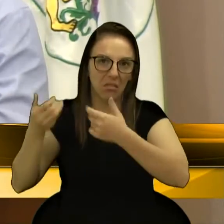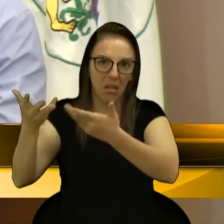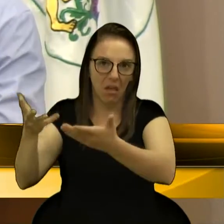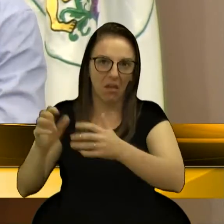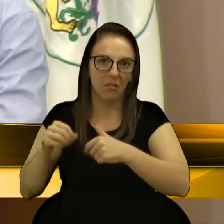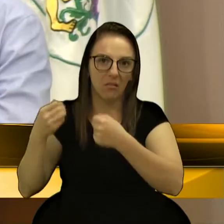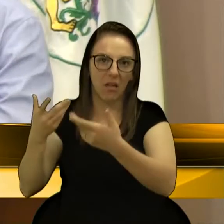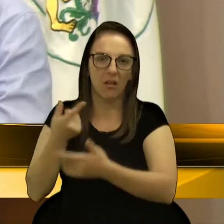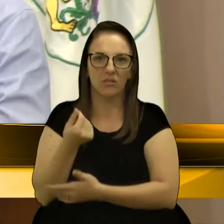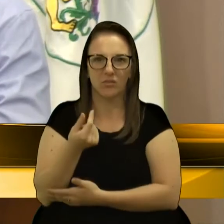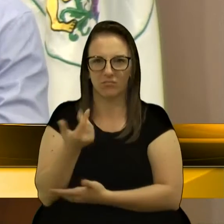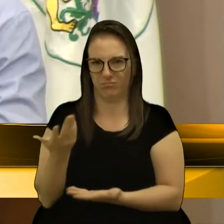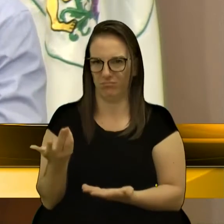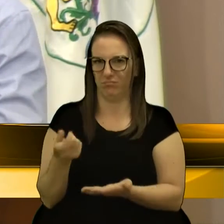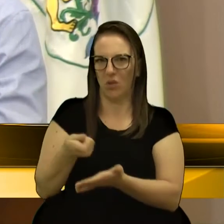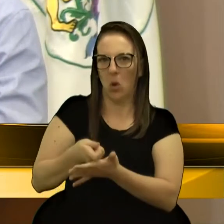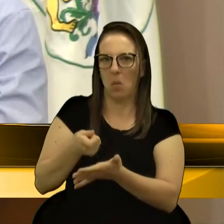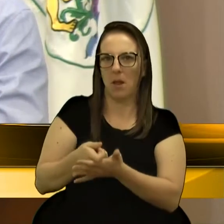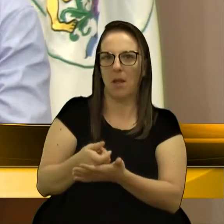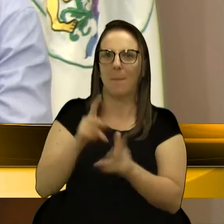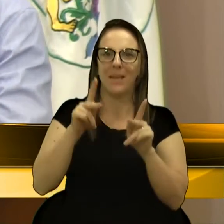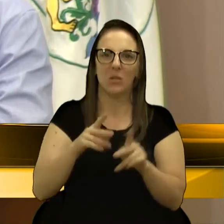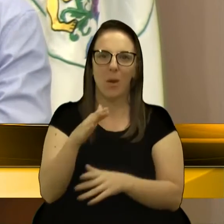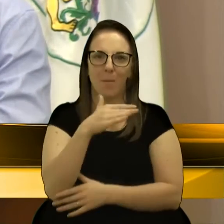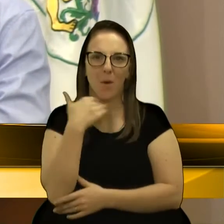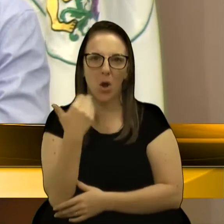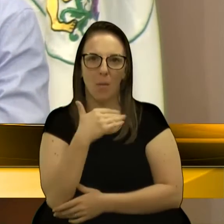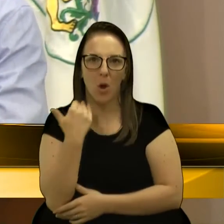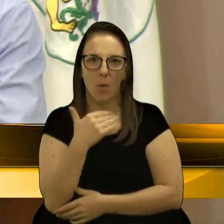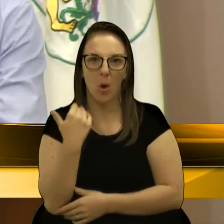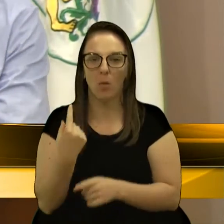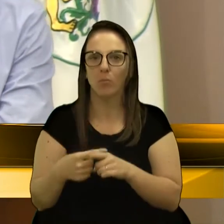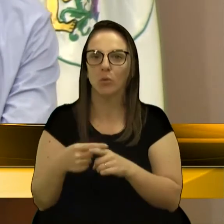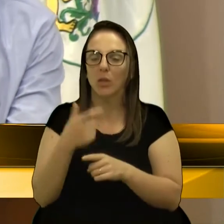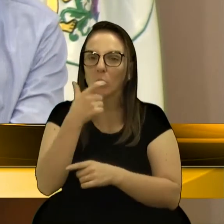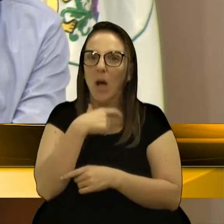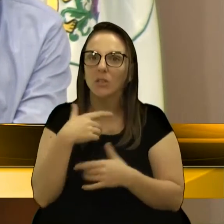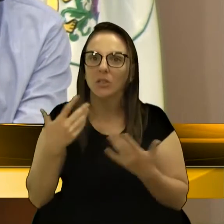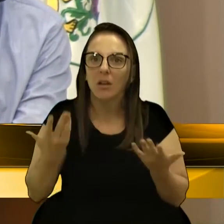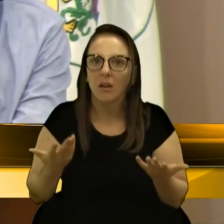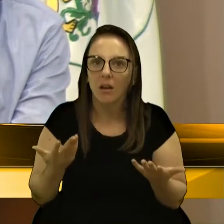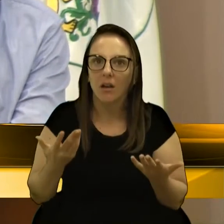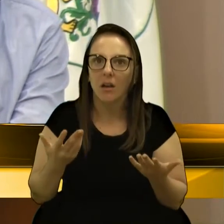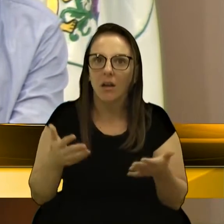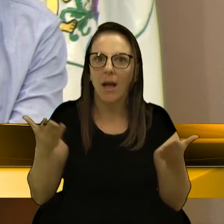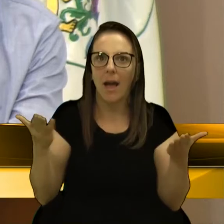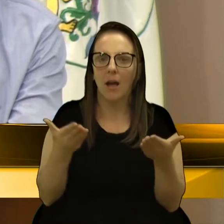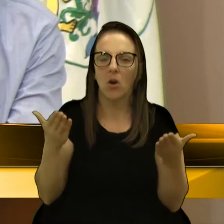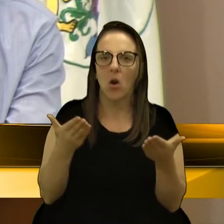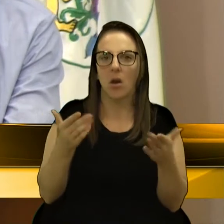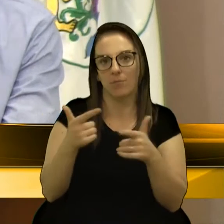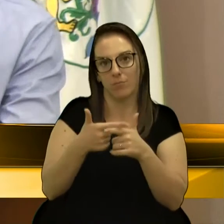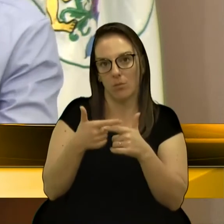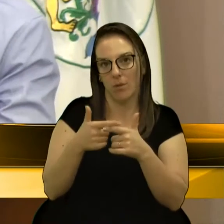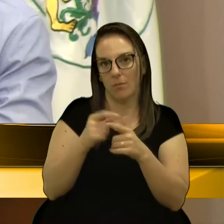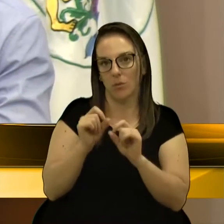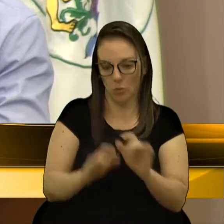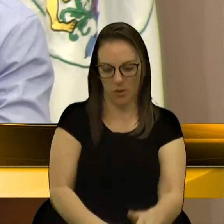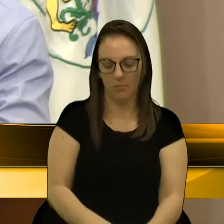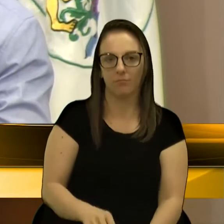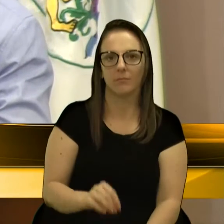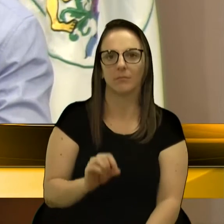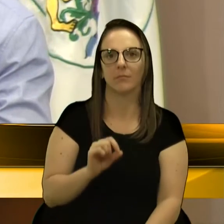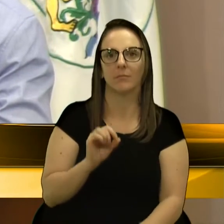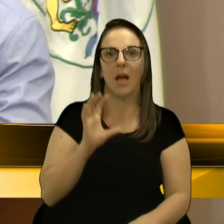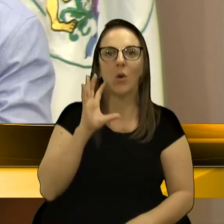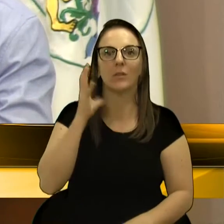pandemia, porque tem gente morrendo, será porque estamos colhendo os frutos, os frutos de